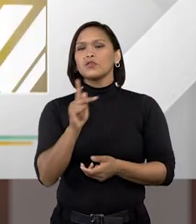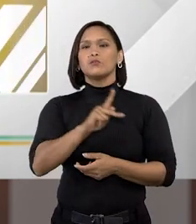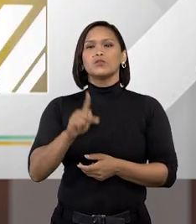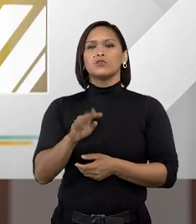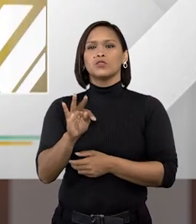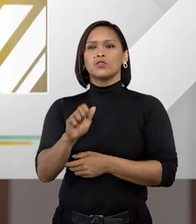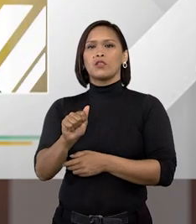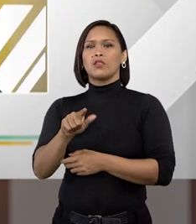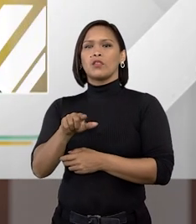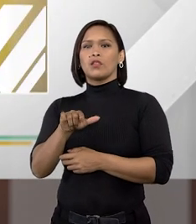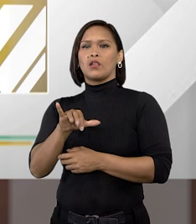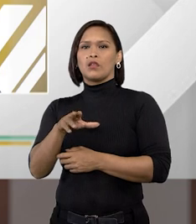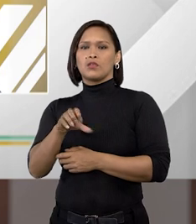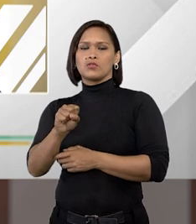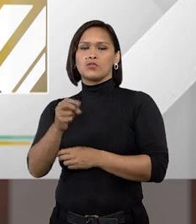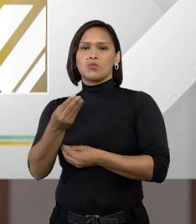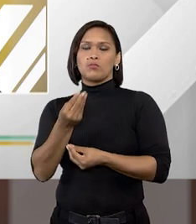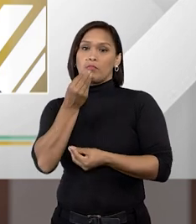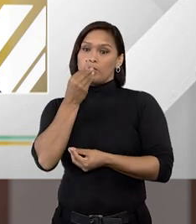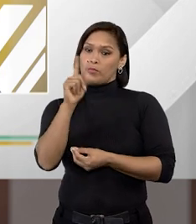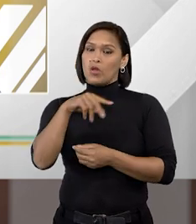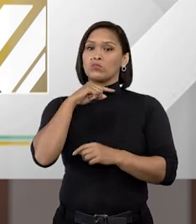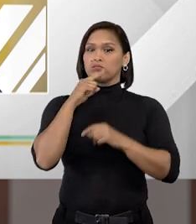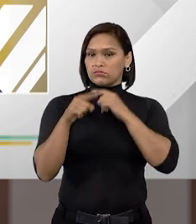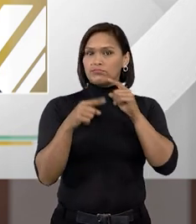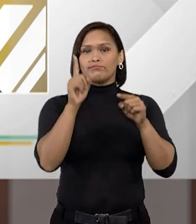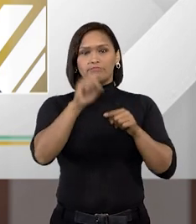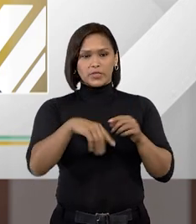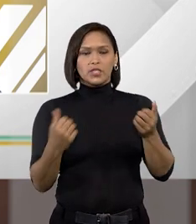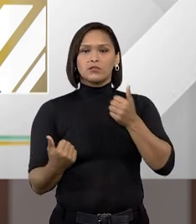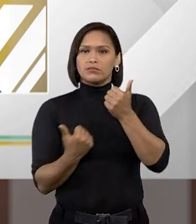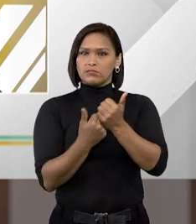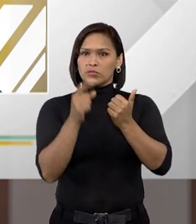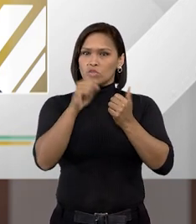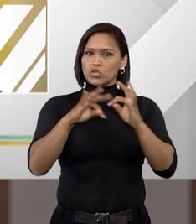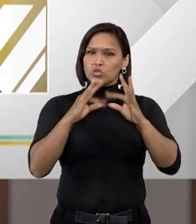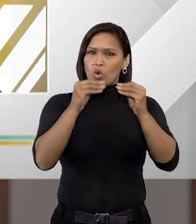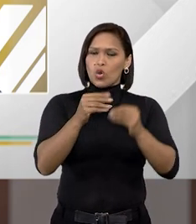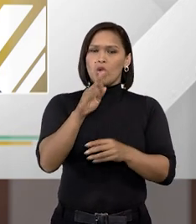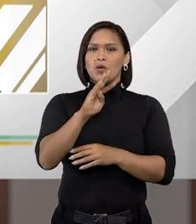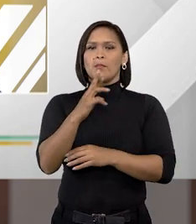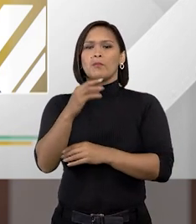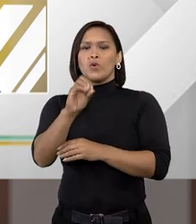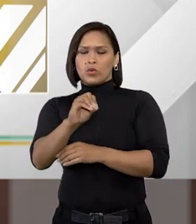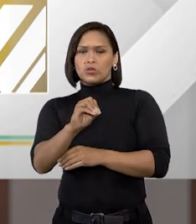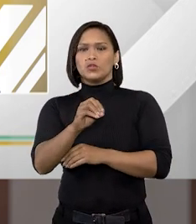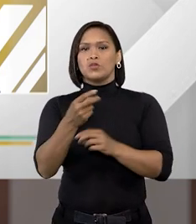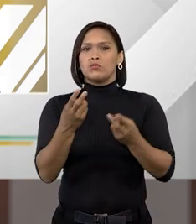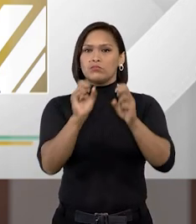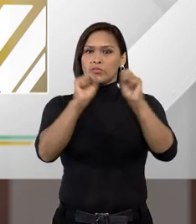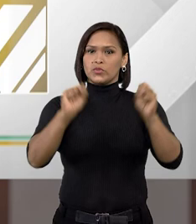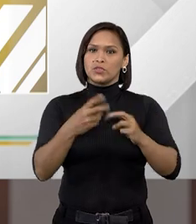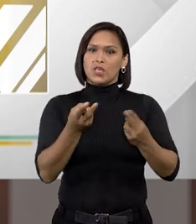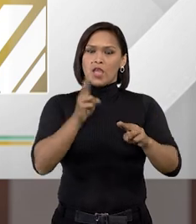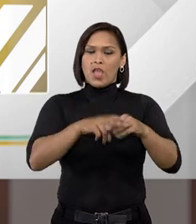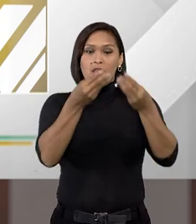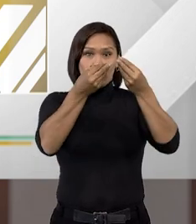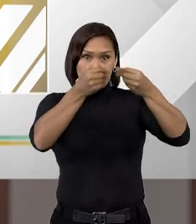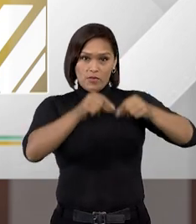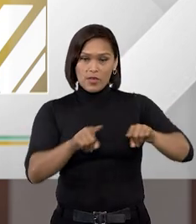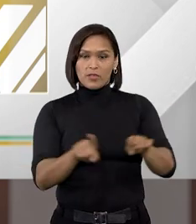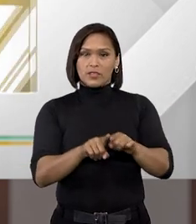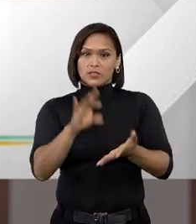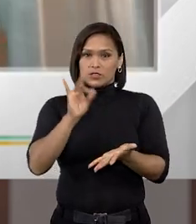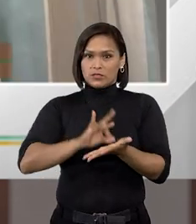Thaleson? Bom, com a dúvida das informações dita pelo Bruno Salles, nosso sistema prisional hoje está de falência.